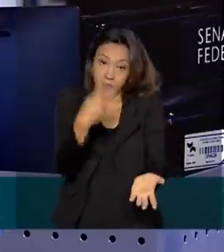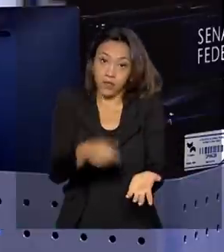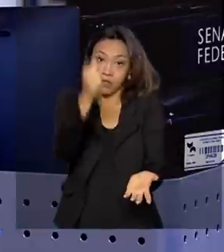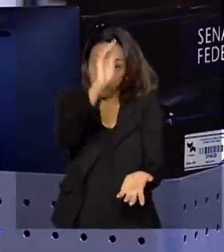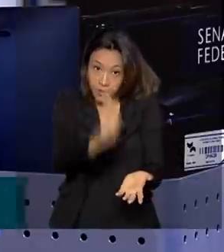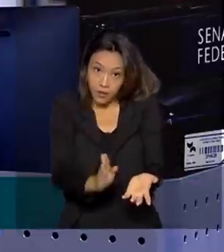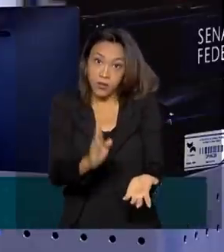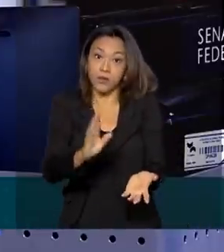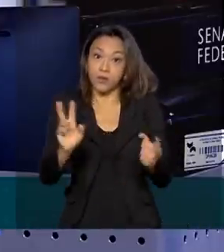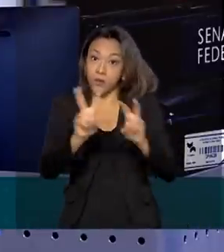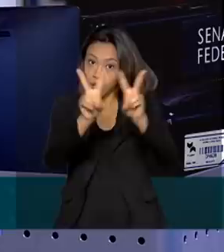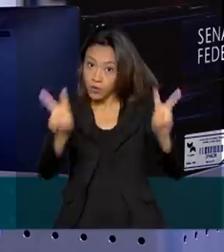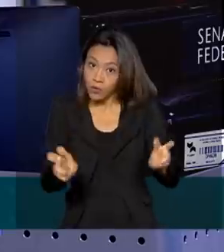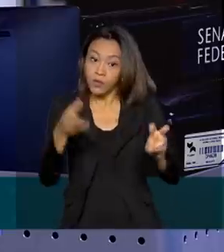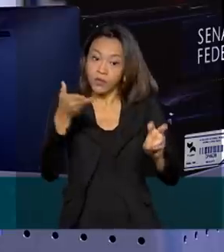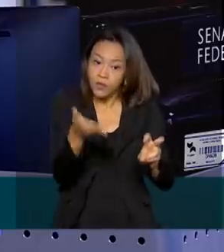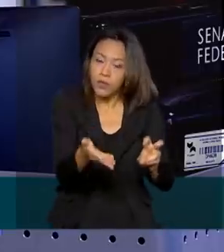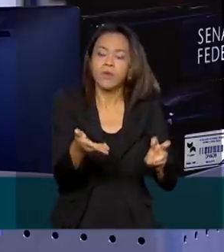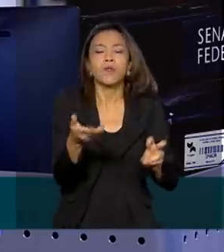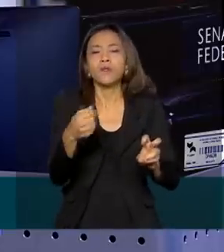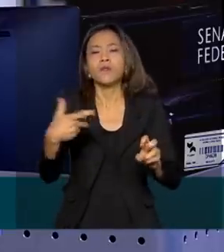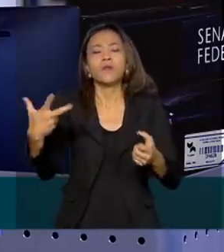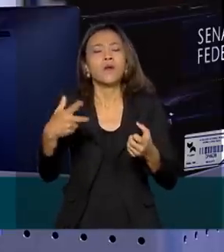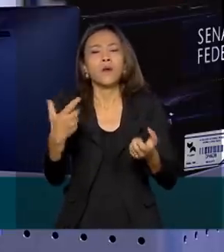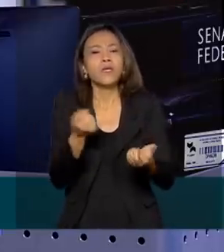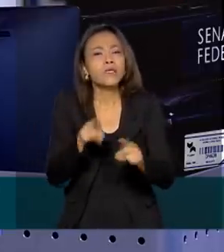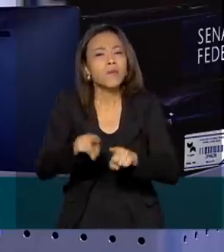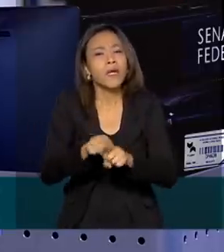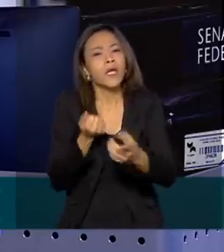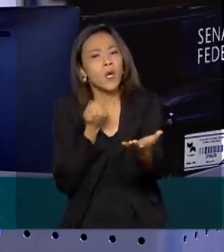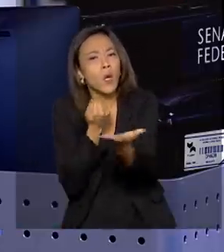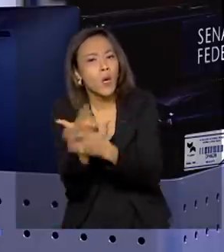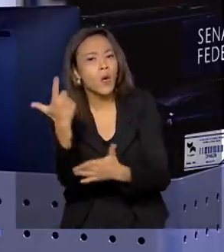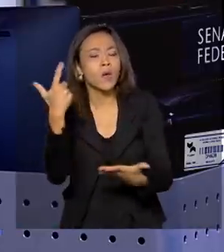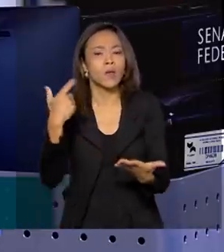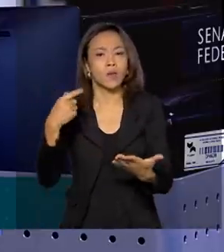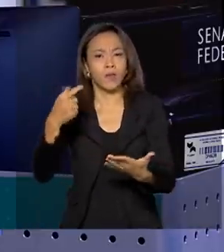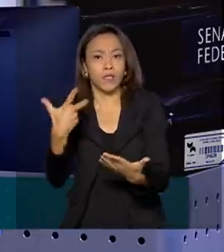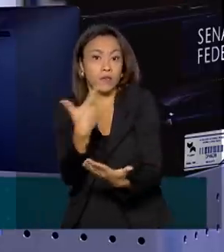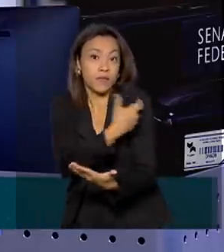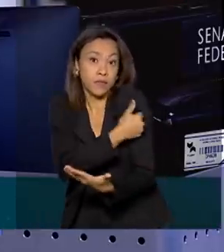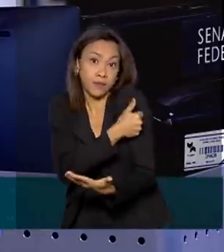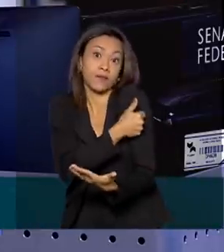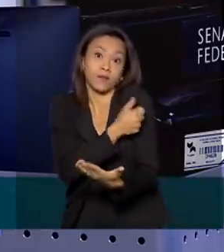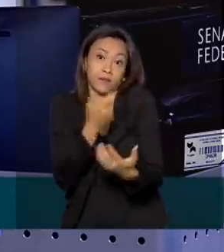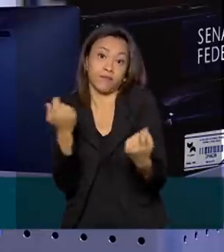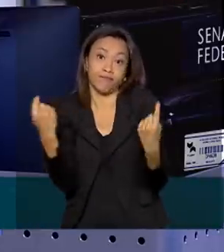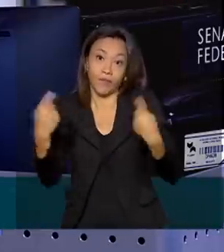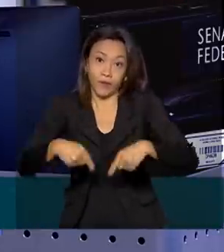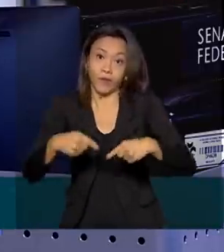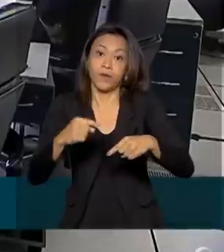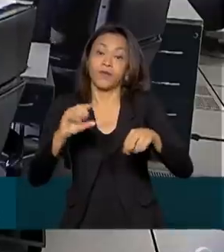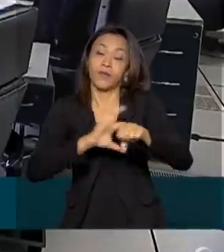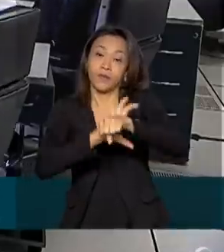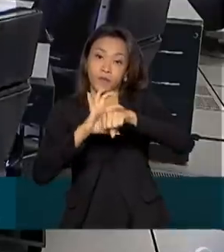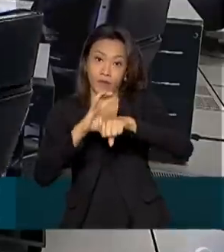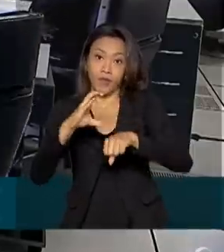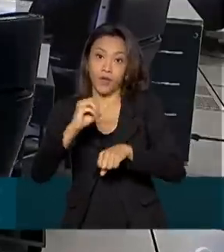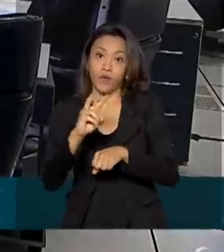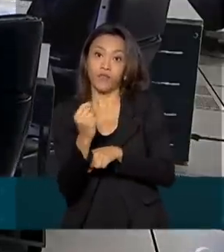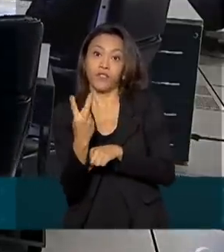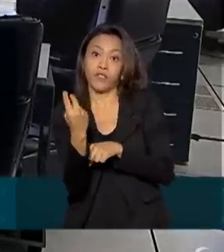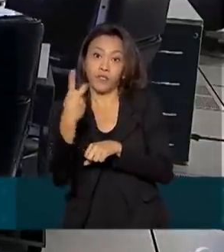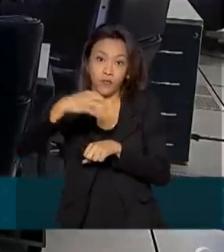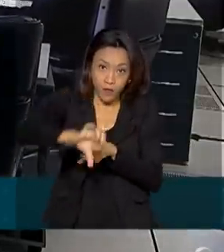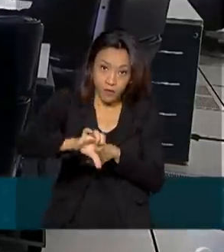sobre a atuação da pasta nos esforços para a compra de vacinas contra a Covid-19. O ministro anunciou também a